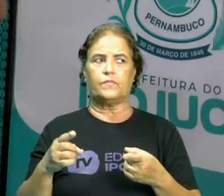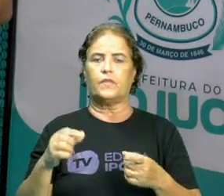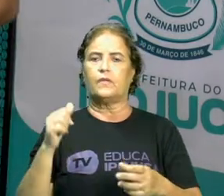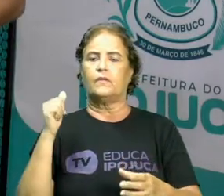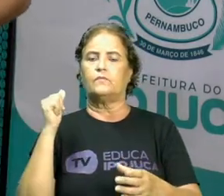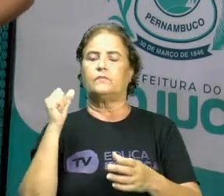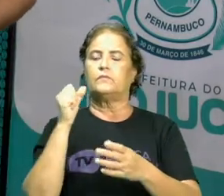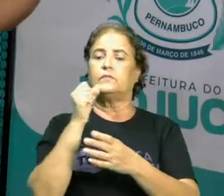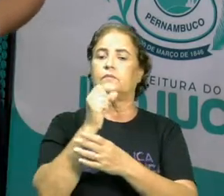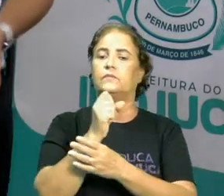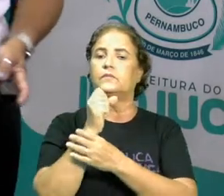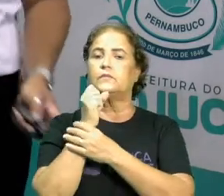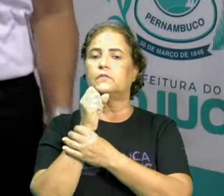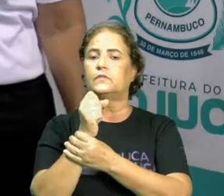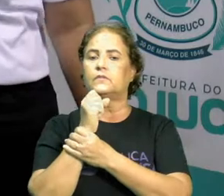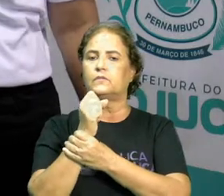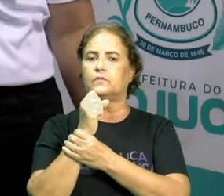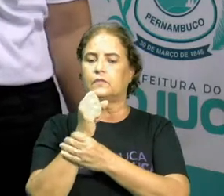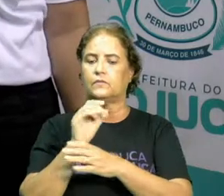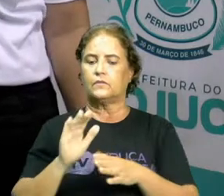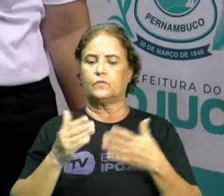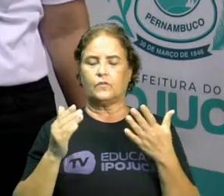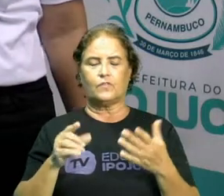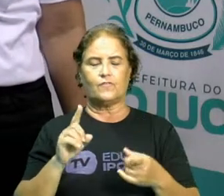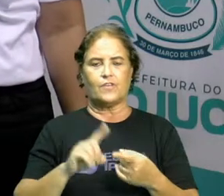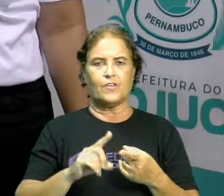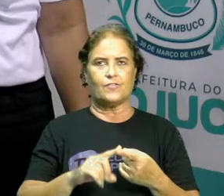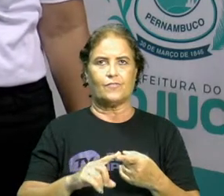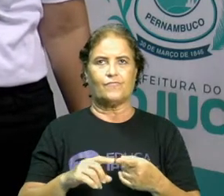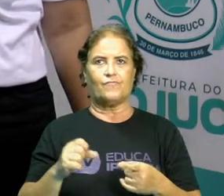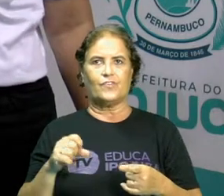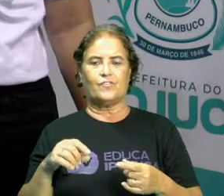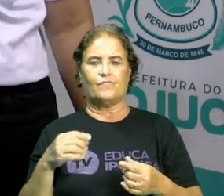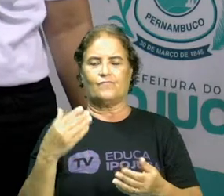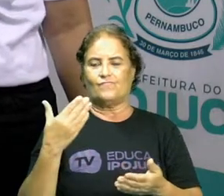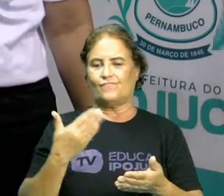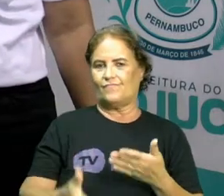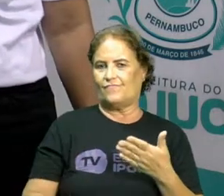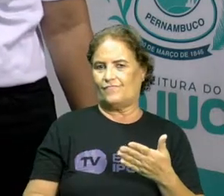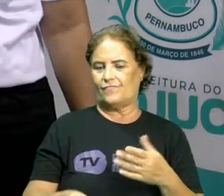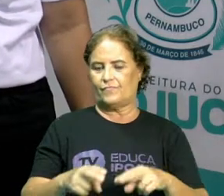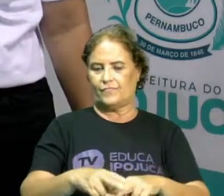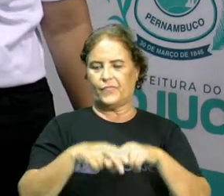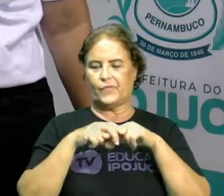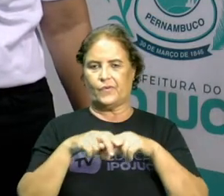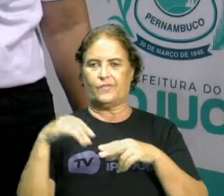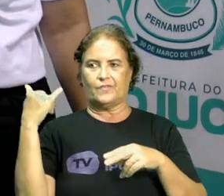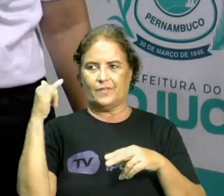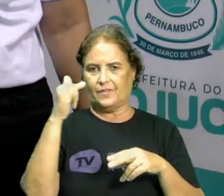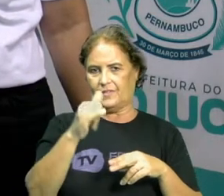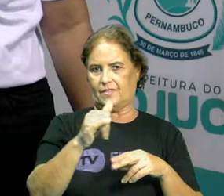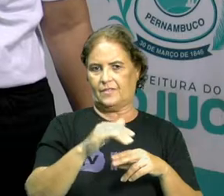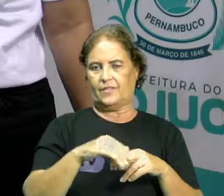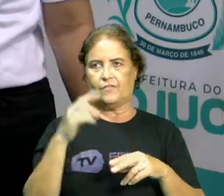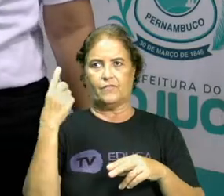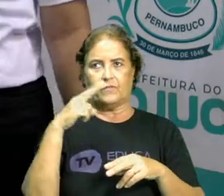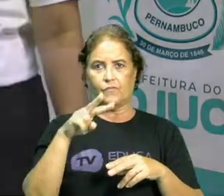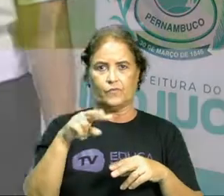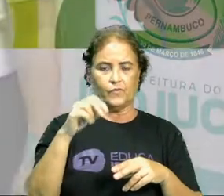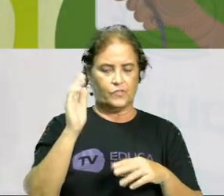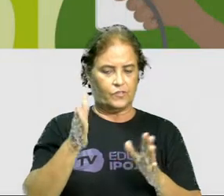Segurança. Quantas vezes a gente já fez besteira em casa com eletricidade? Então, vamos lá ver o que a gente já fez e o a gente não fez.